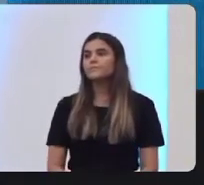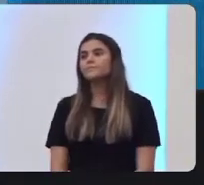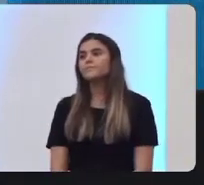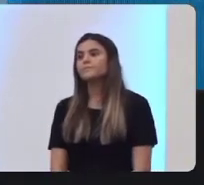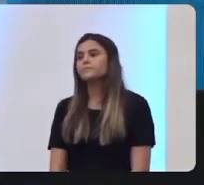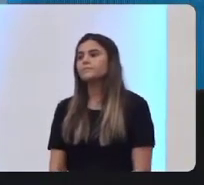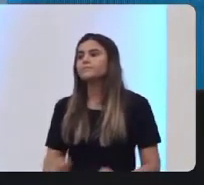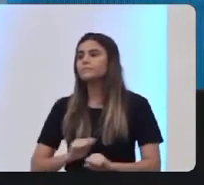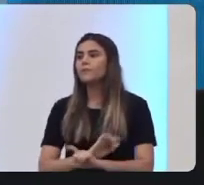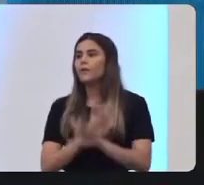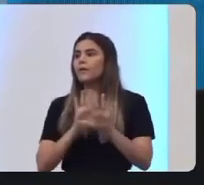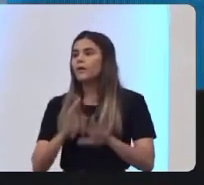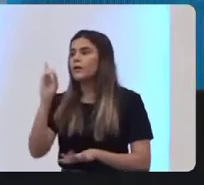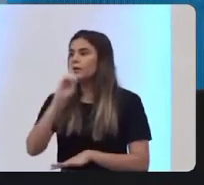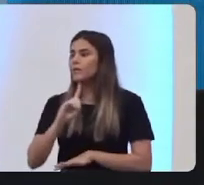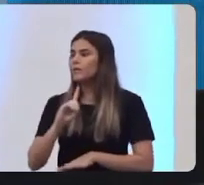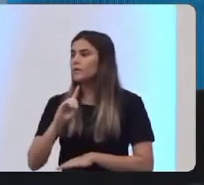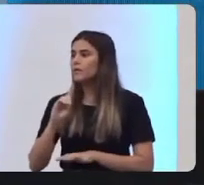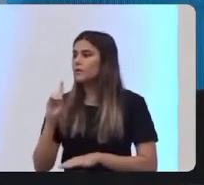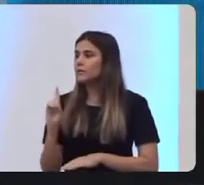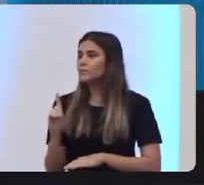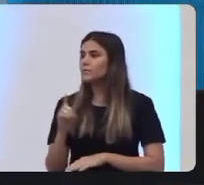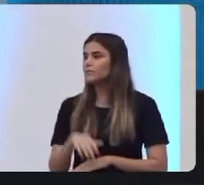Glória a Jesus. Estão vindo aqui.